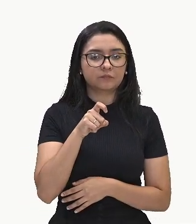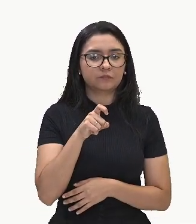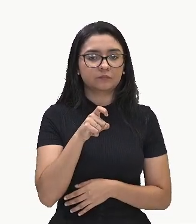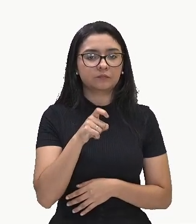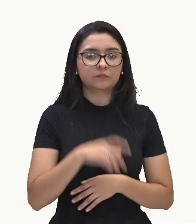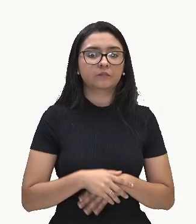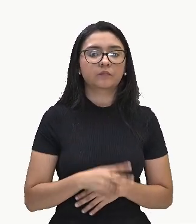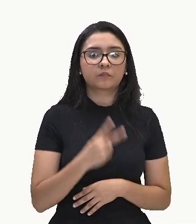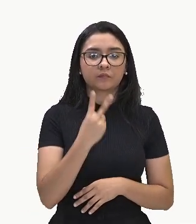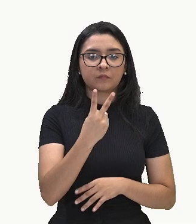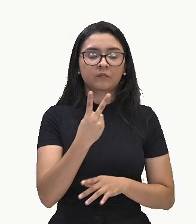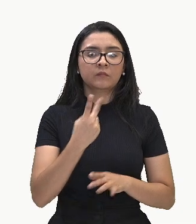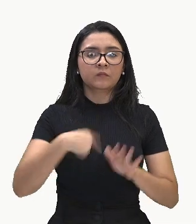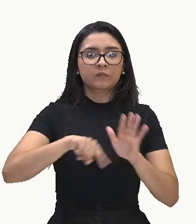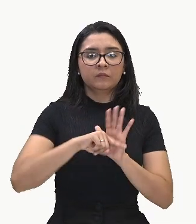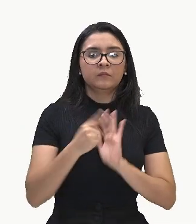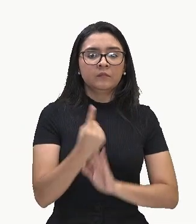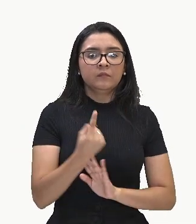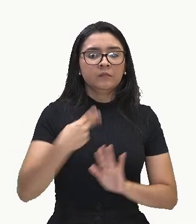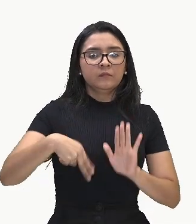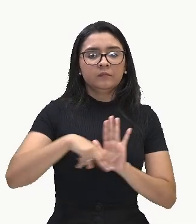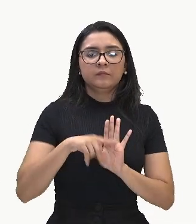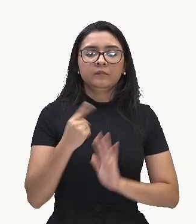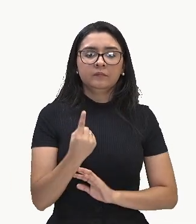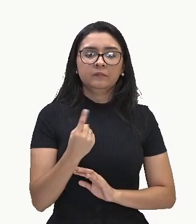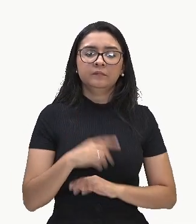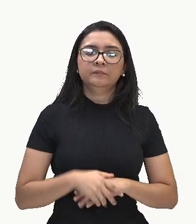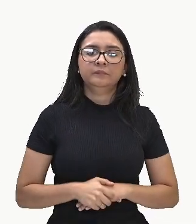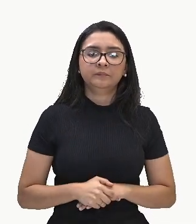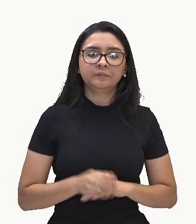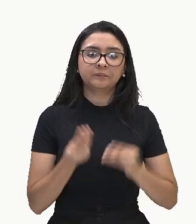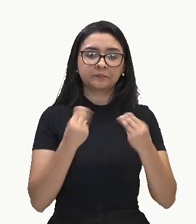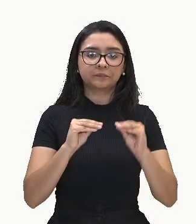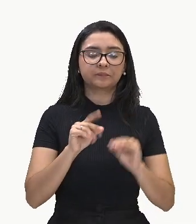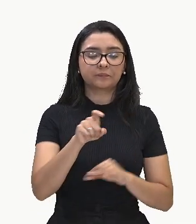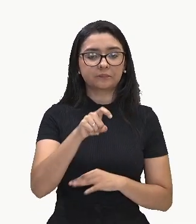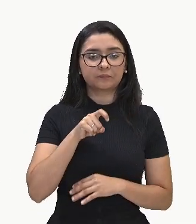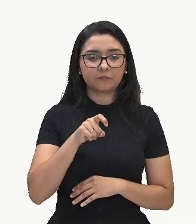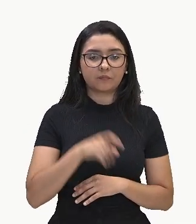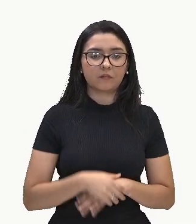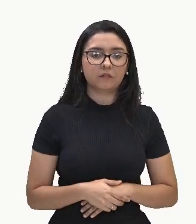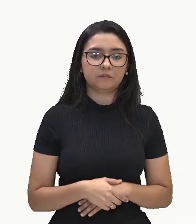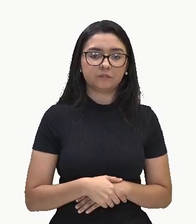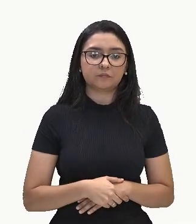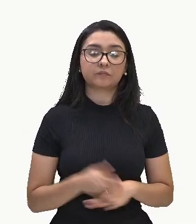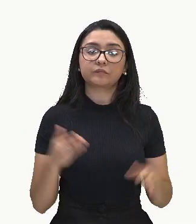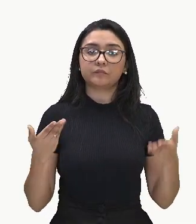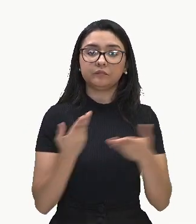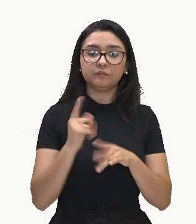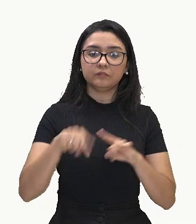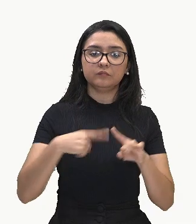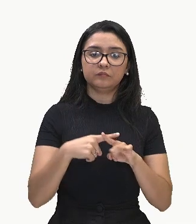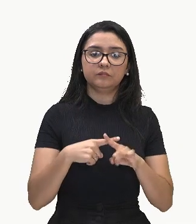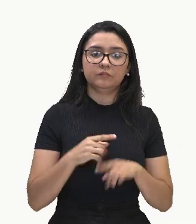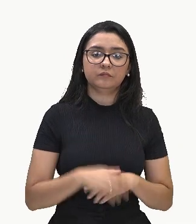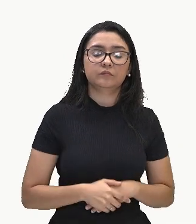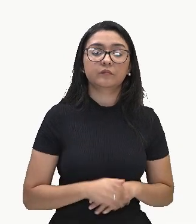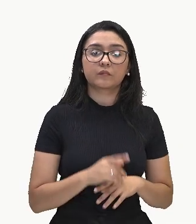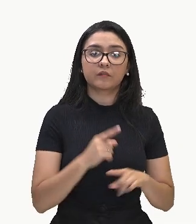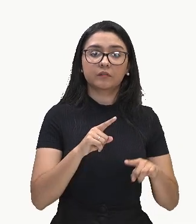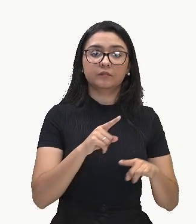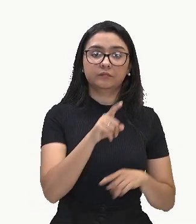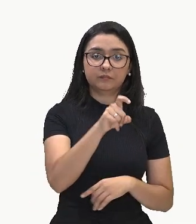1. Então, somente o X. E agora eu vou multiplicar, ó, X vezes X,